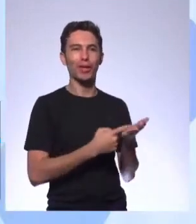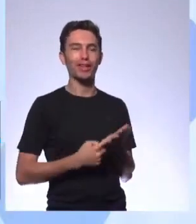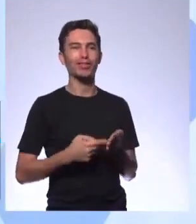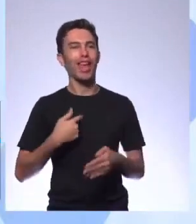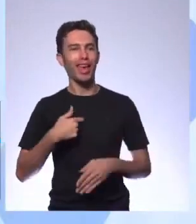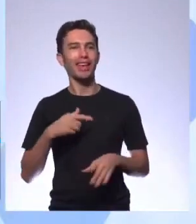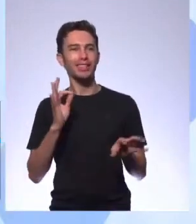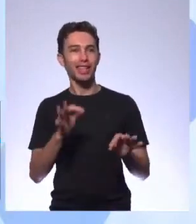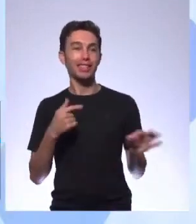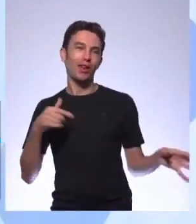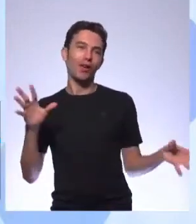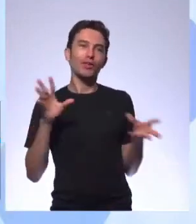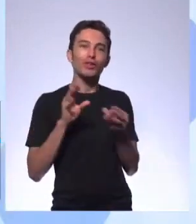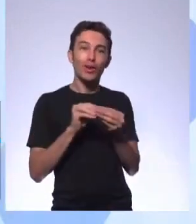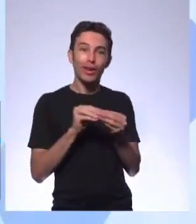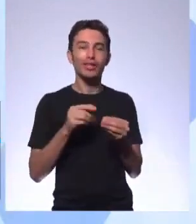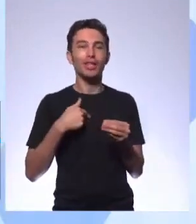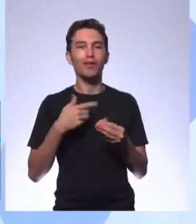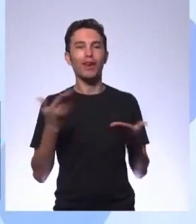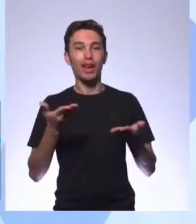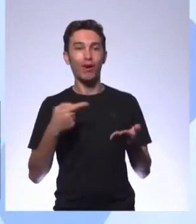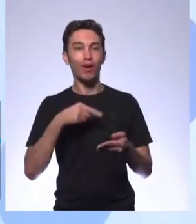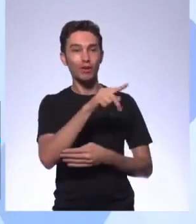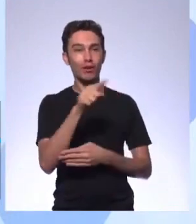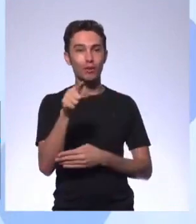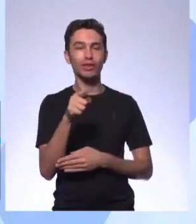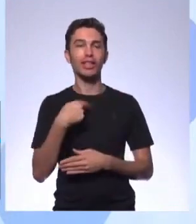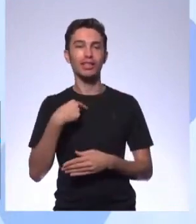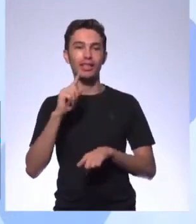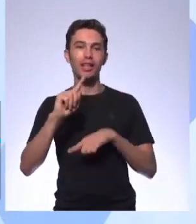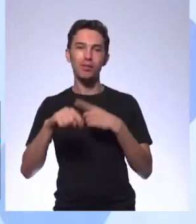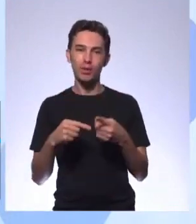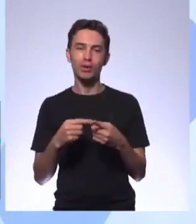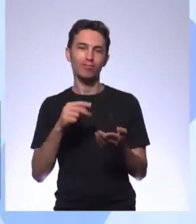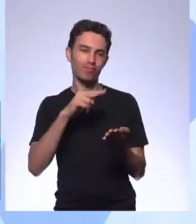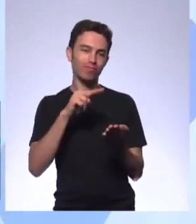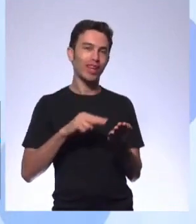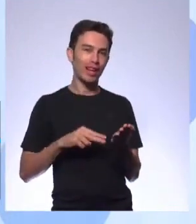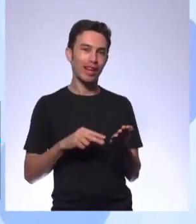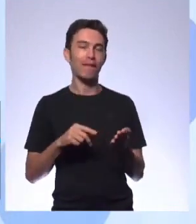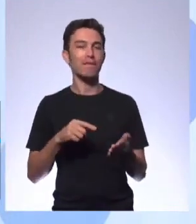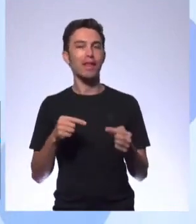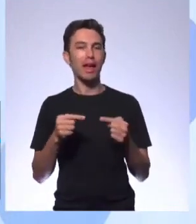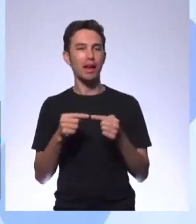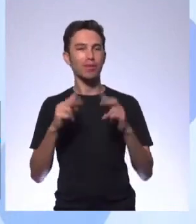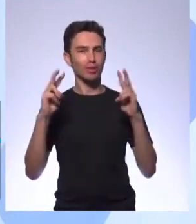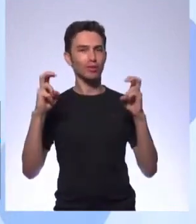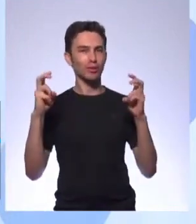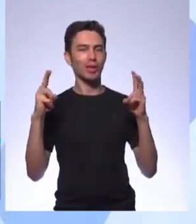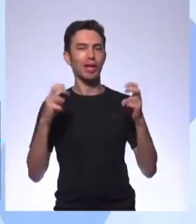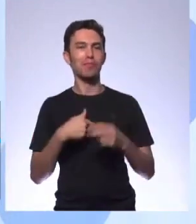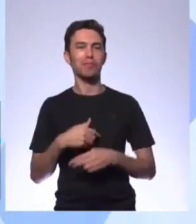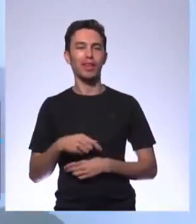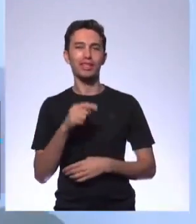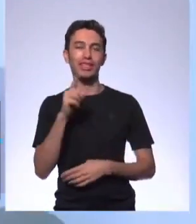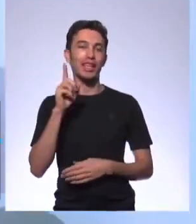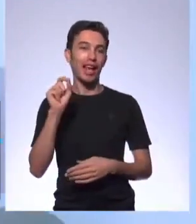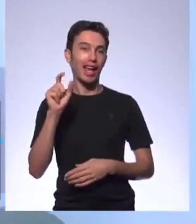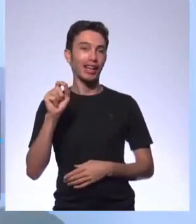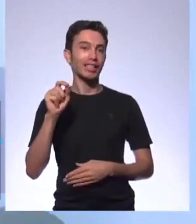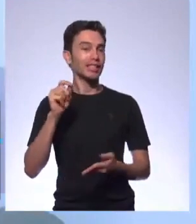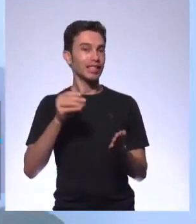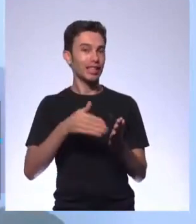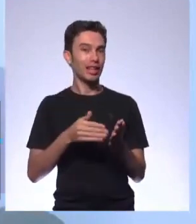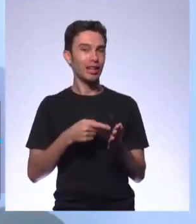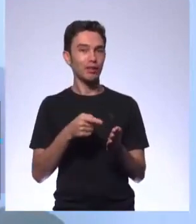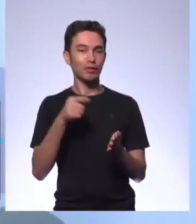professora trouxe para a aula. Dez livros que você não vai ler, mas deveria. Espero estar errado e que eles lessem, né? Fique até o final da